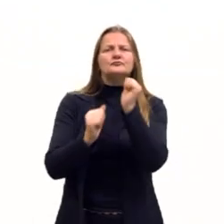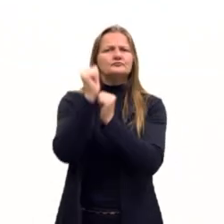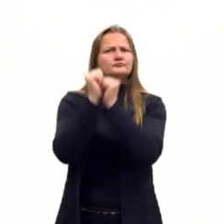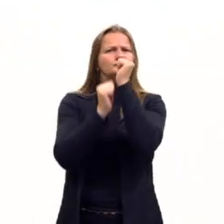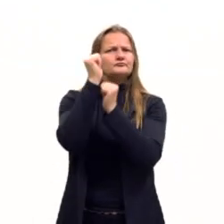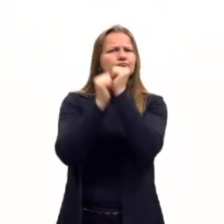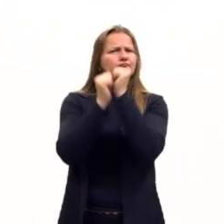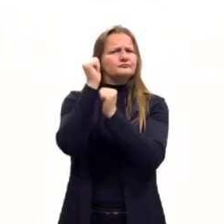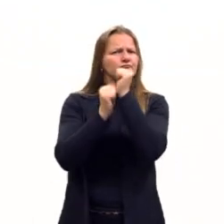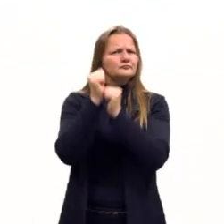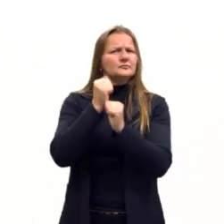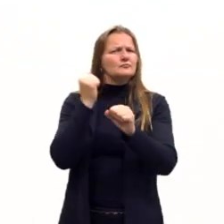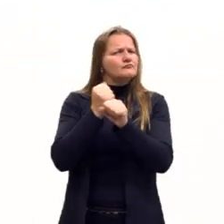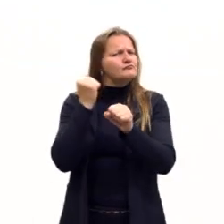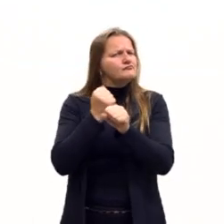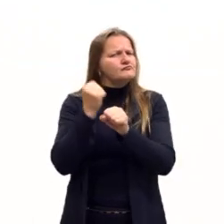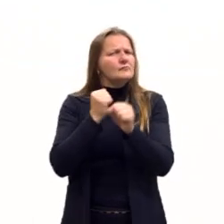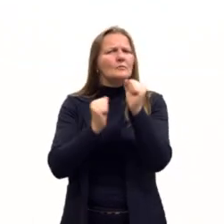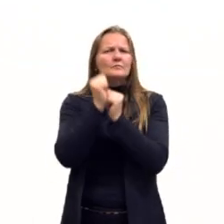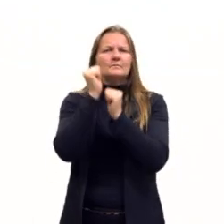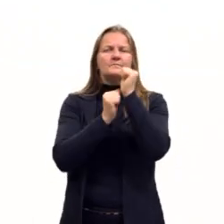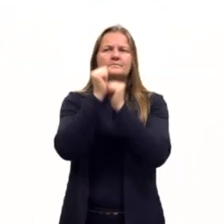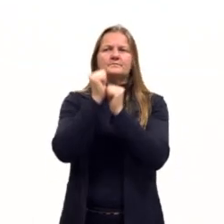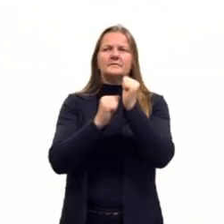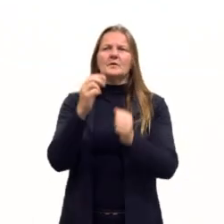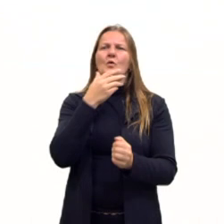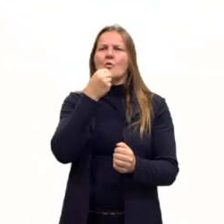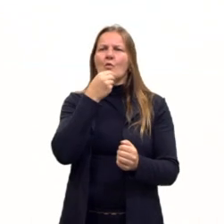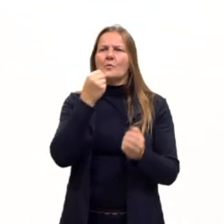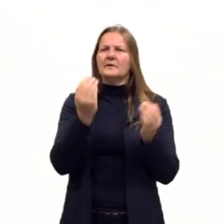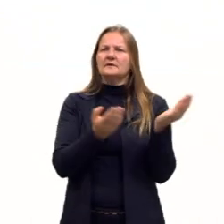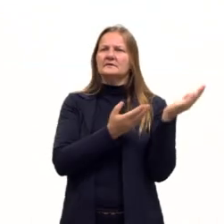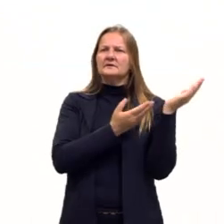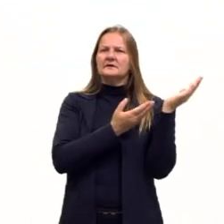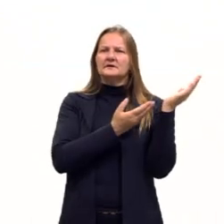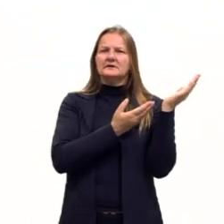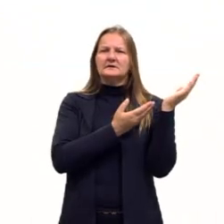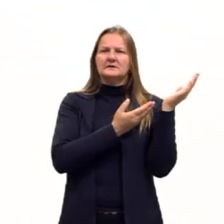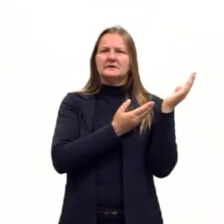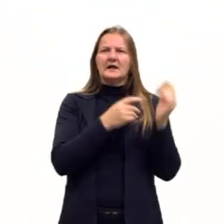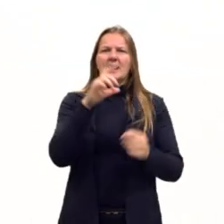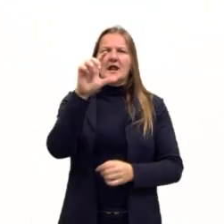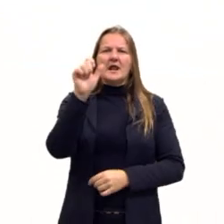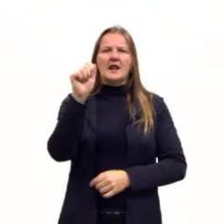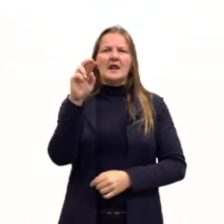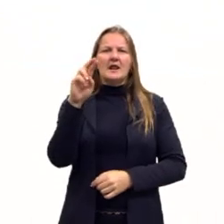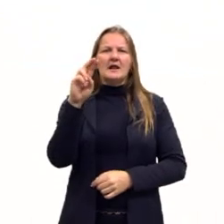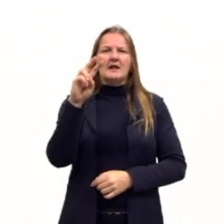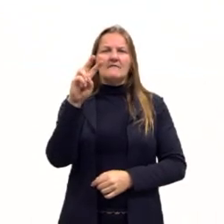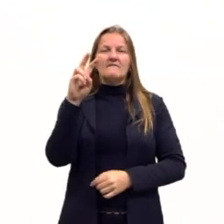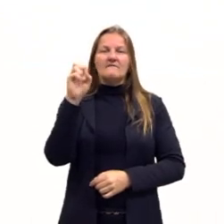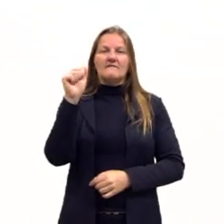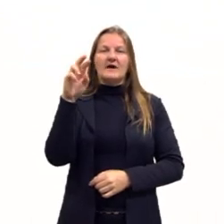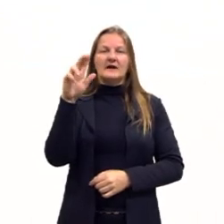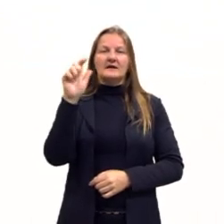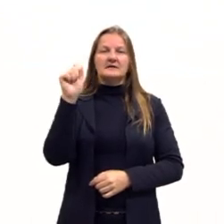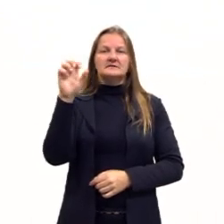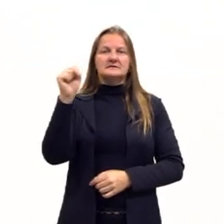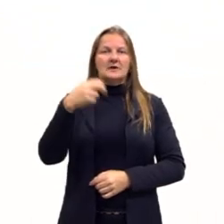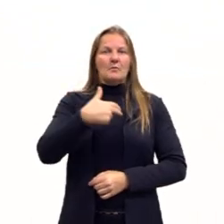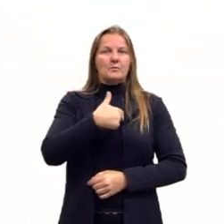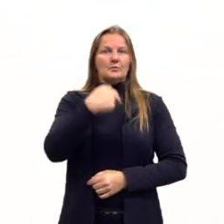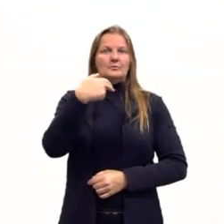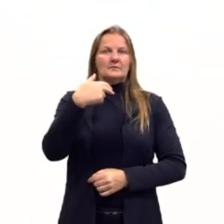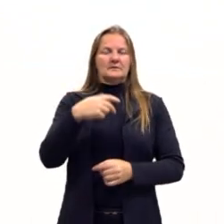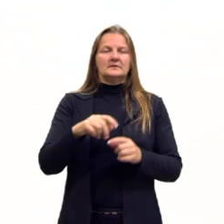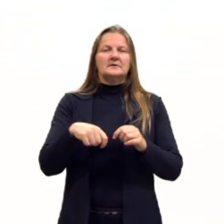rapaz aqui, esse senhor chamado Vargas. O que que tá acontecendo no mundo nesse momento? Nós temos um período entre guerras, né, e a